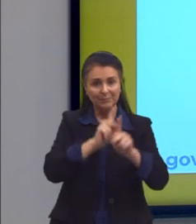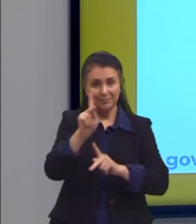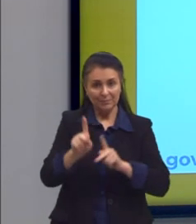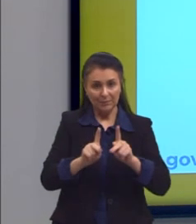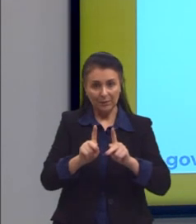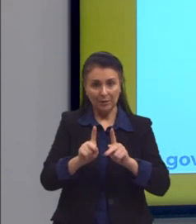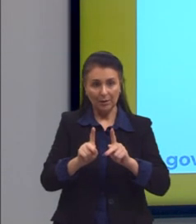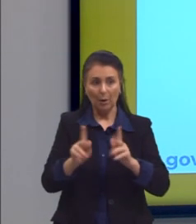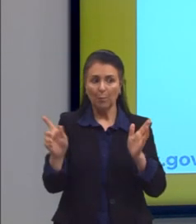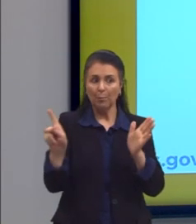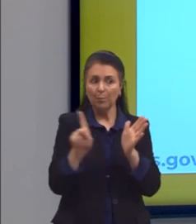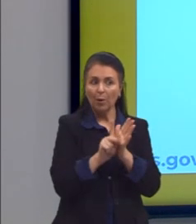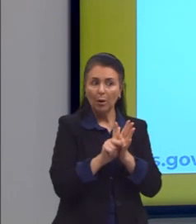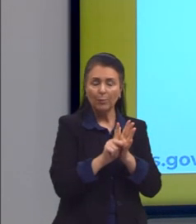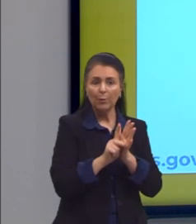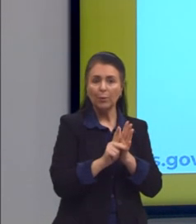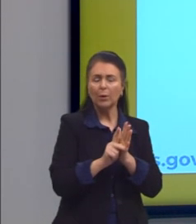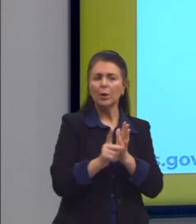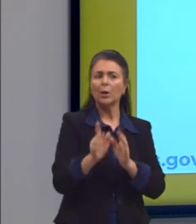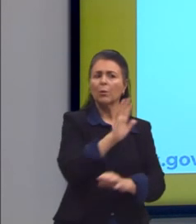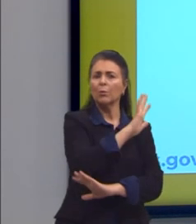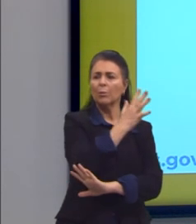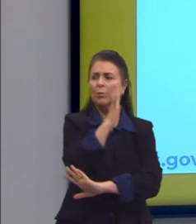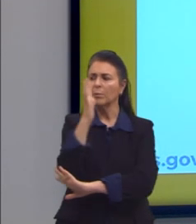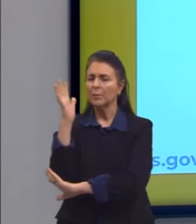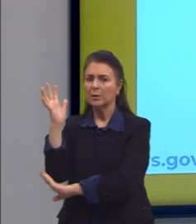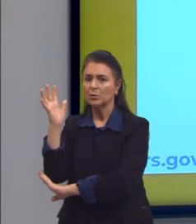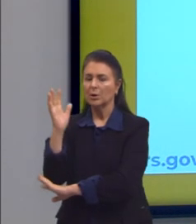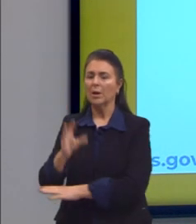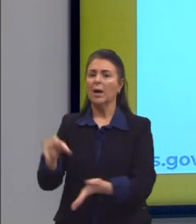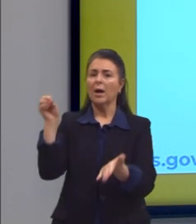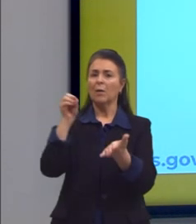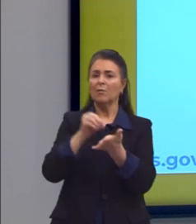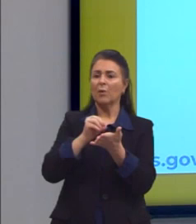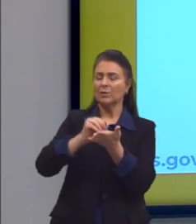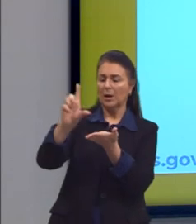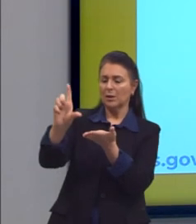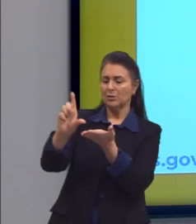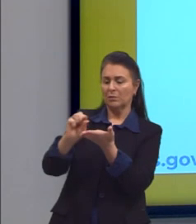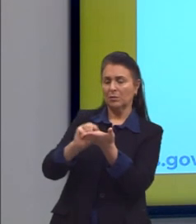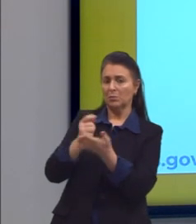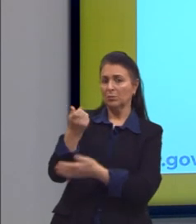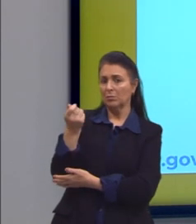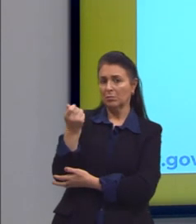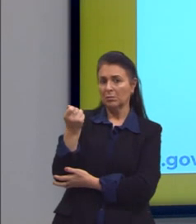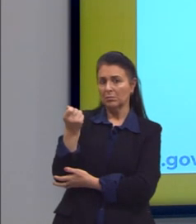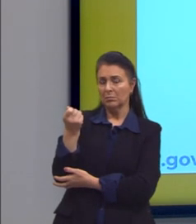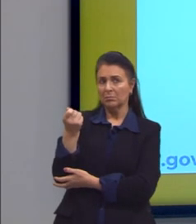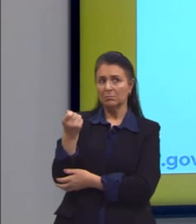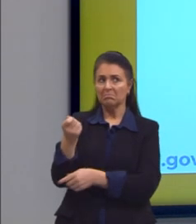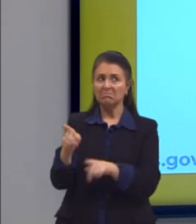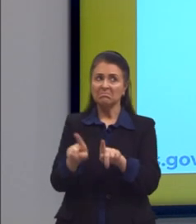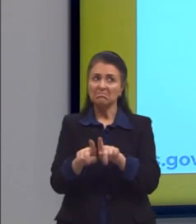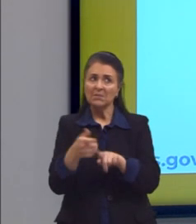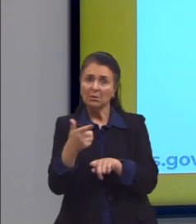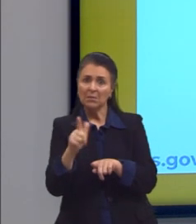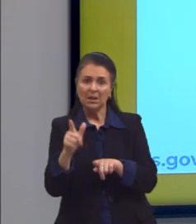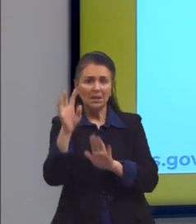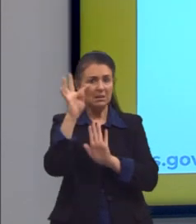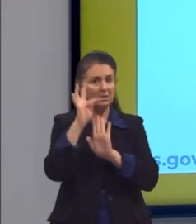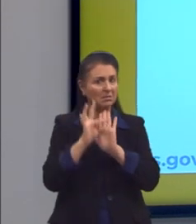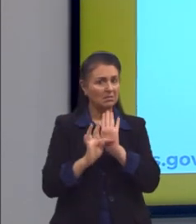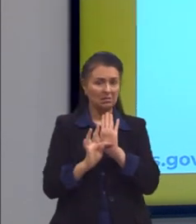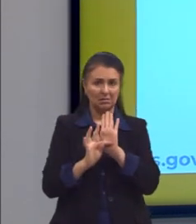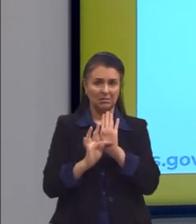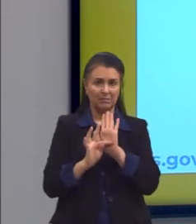o meio ambiente. Me parece a alternativa B. Carência de investimento financeiro. Também não fala nada de investimento financeiro